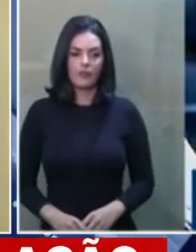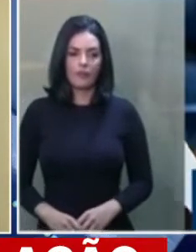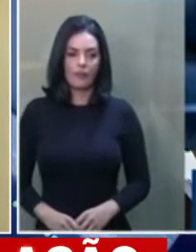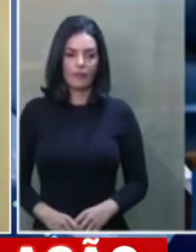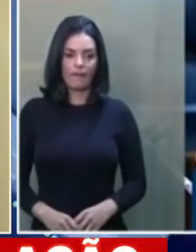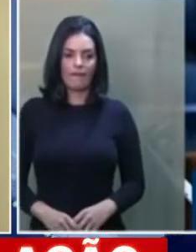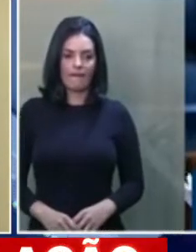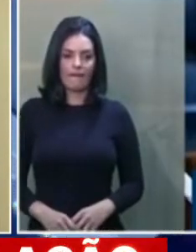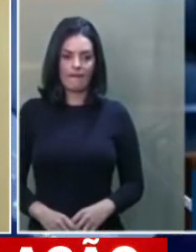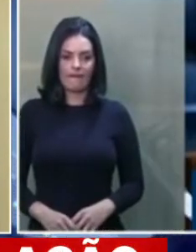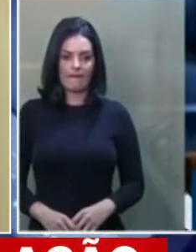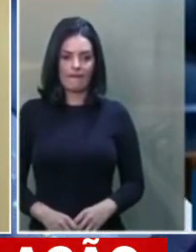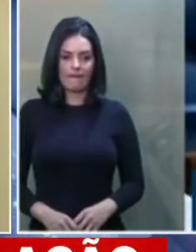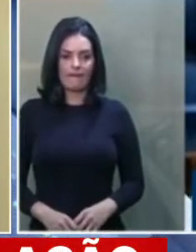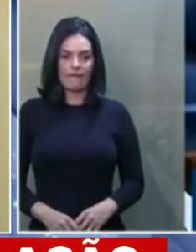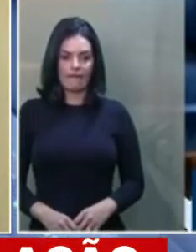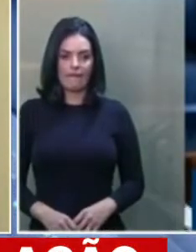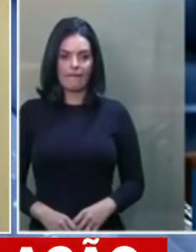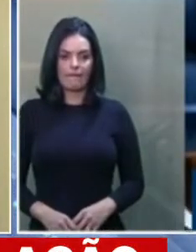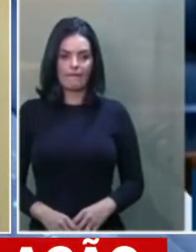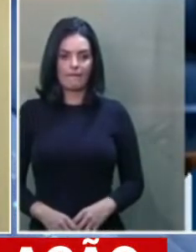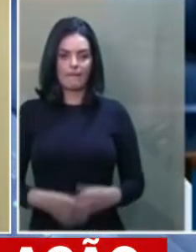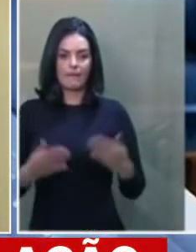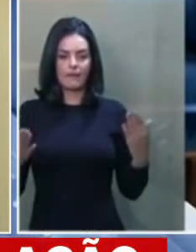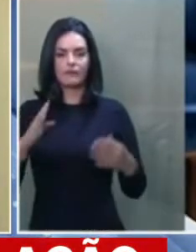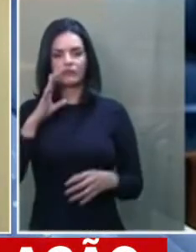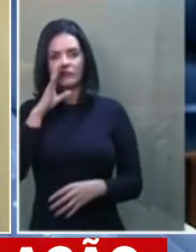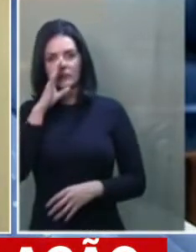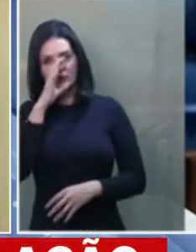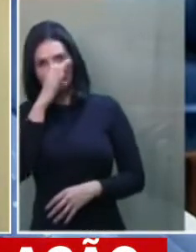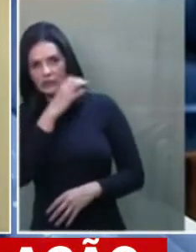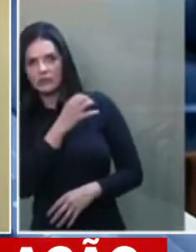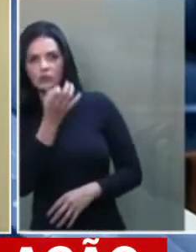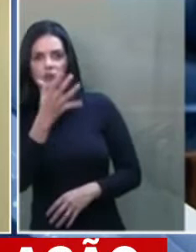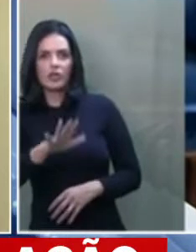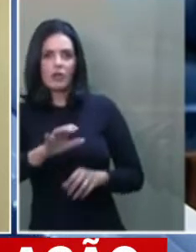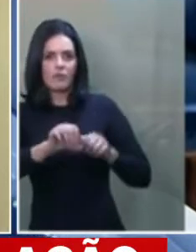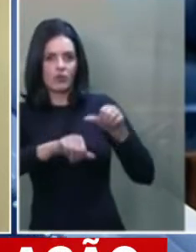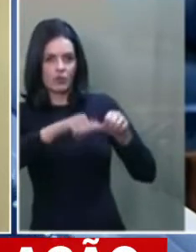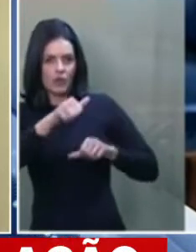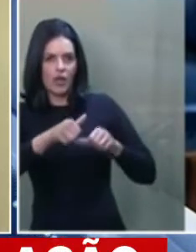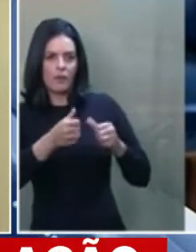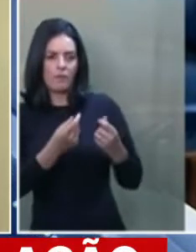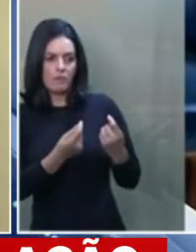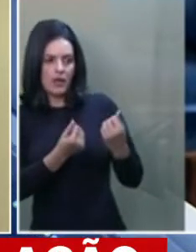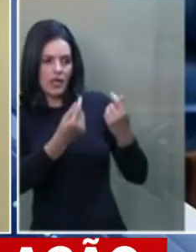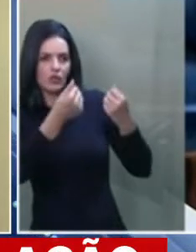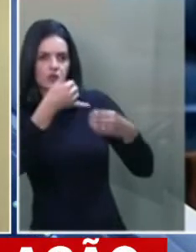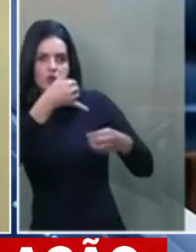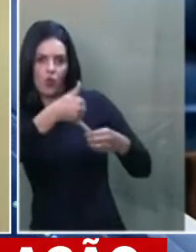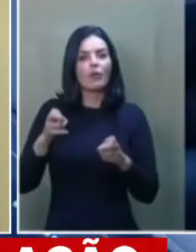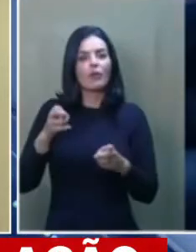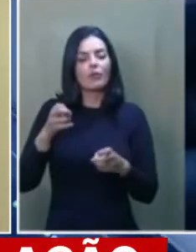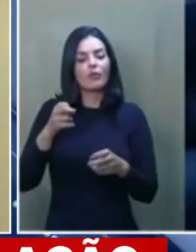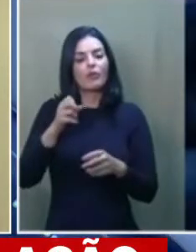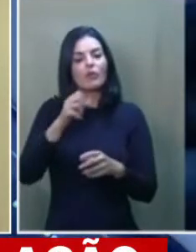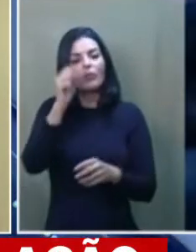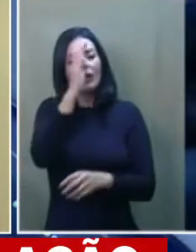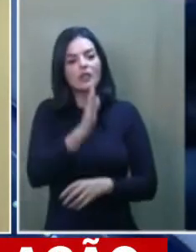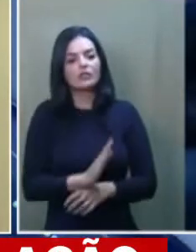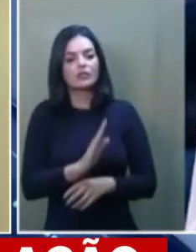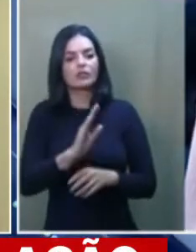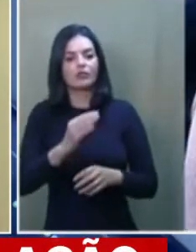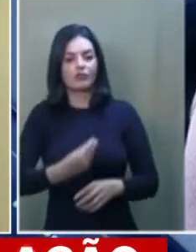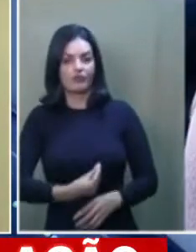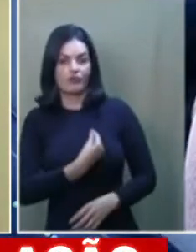em alta e com perda e achatamento do poder aquisitivo em função da inflação